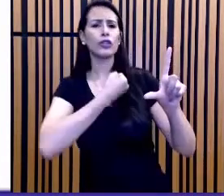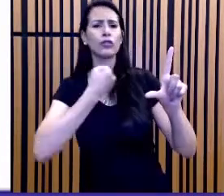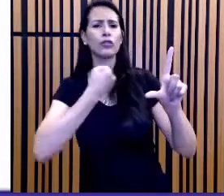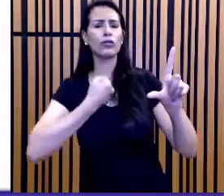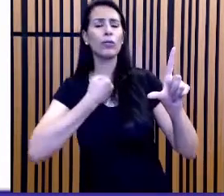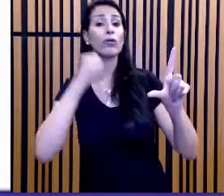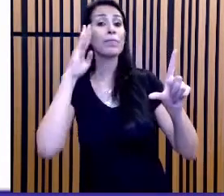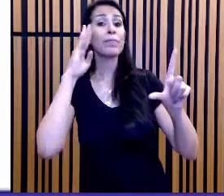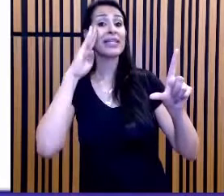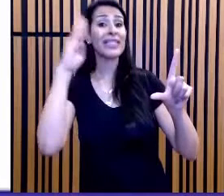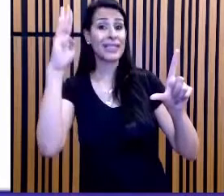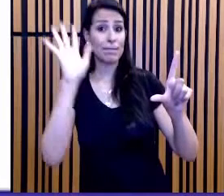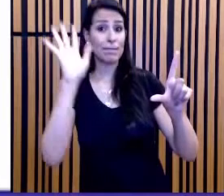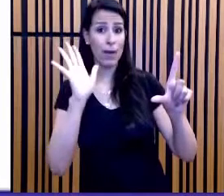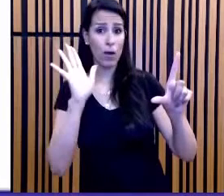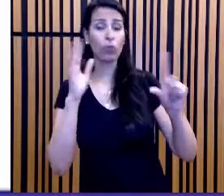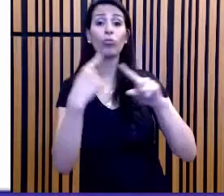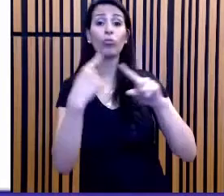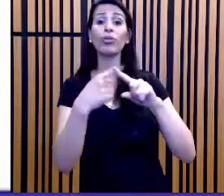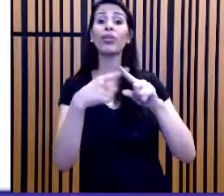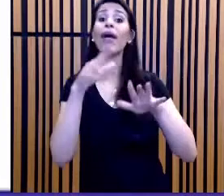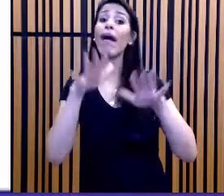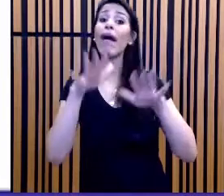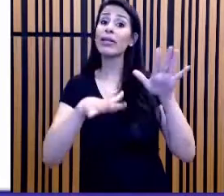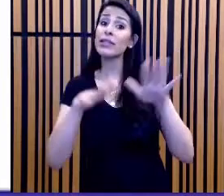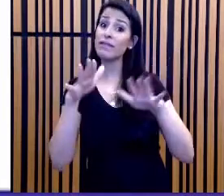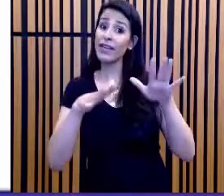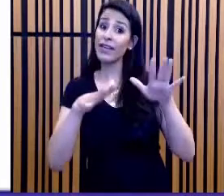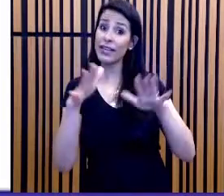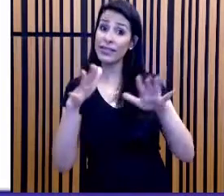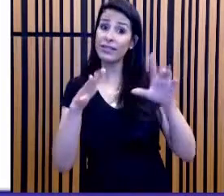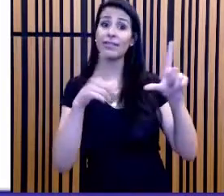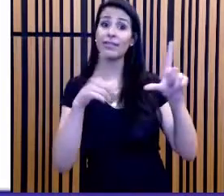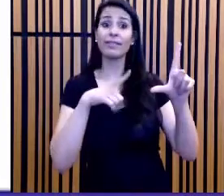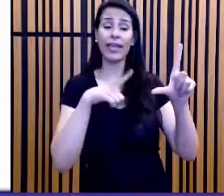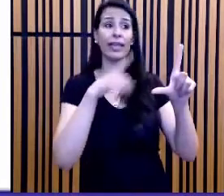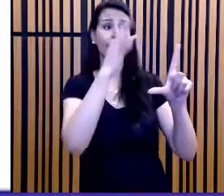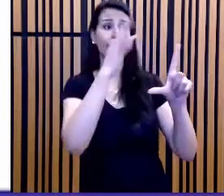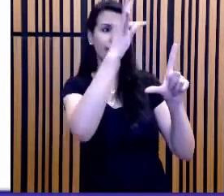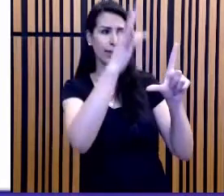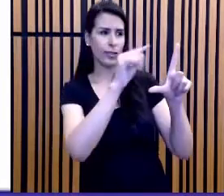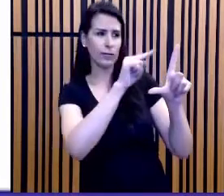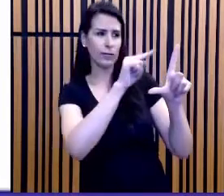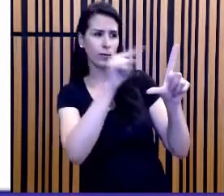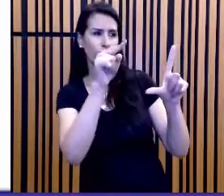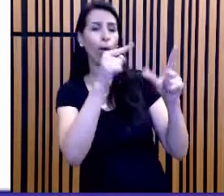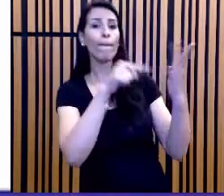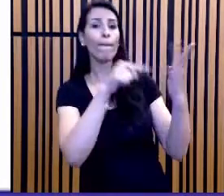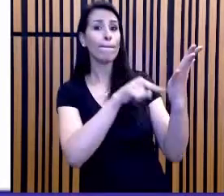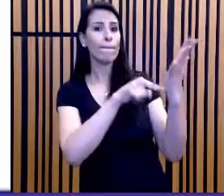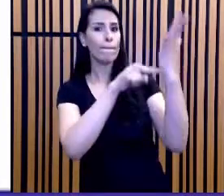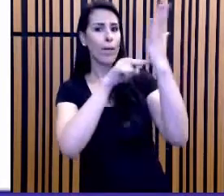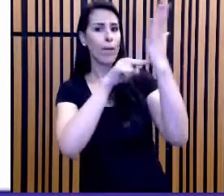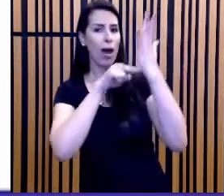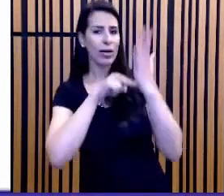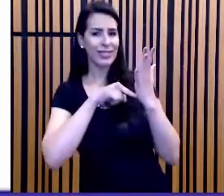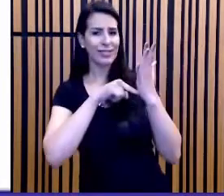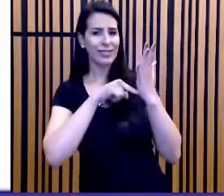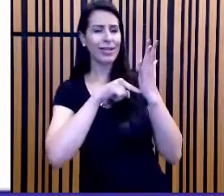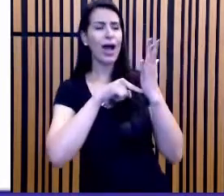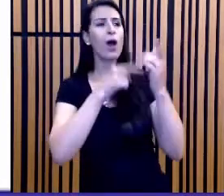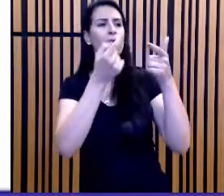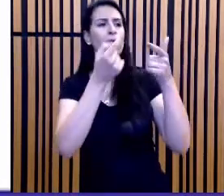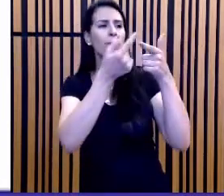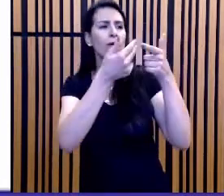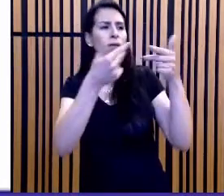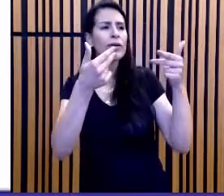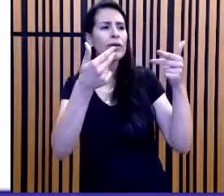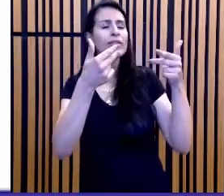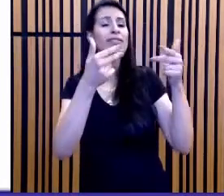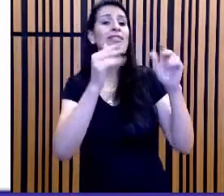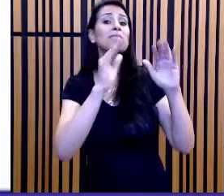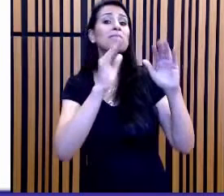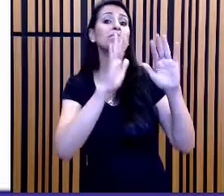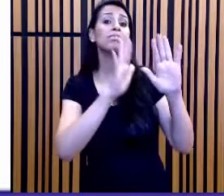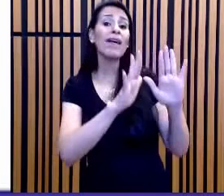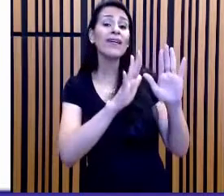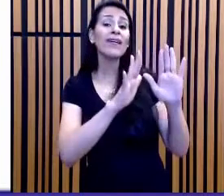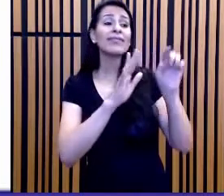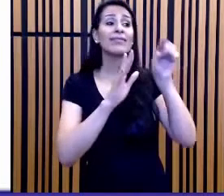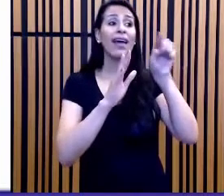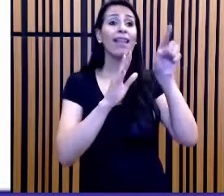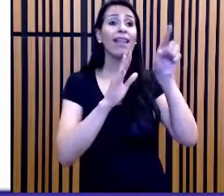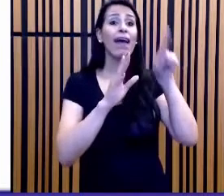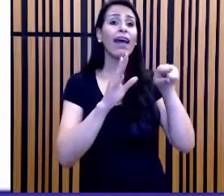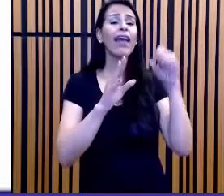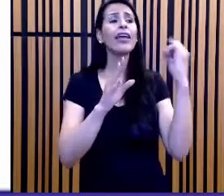que contém uma informação que, embora faça referência a uma qualidade de algo, ela pode ser potencialmente relevante para